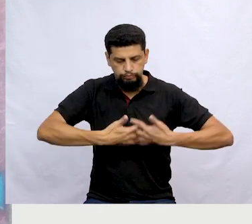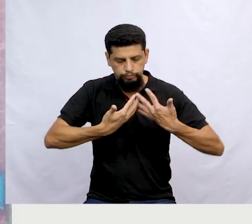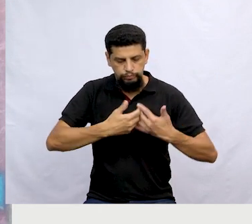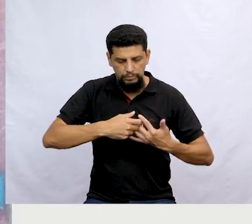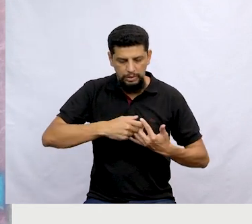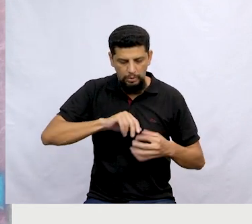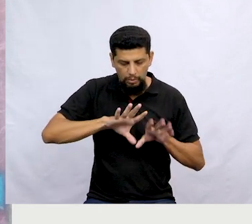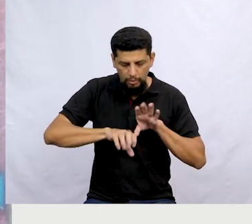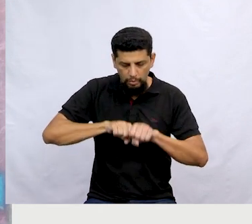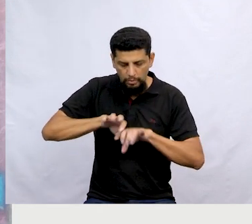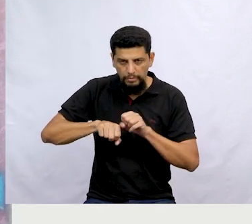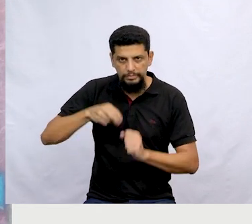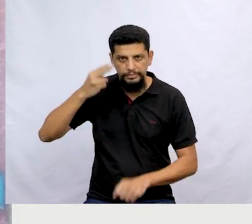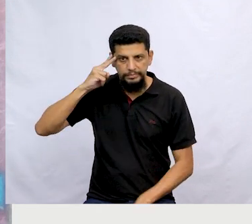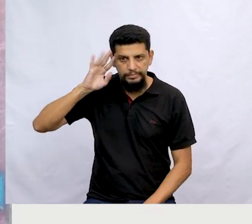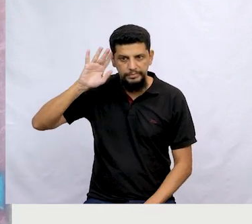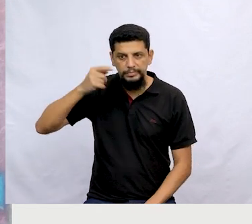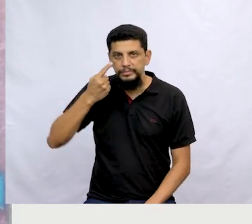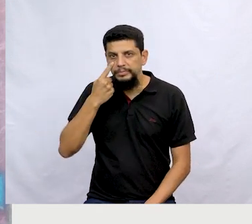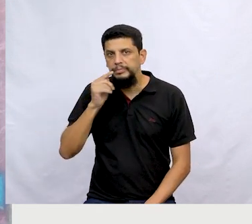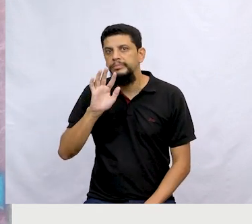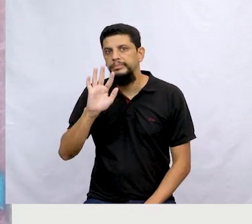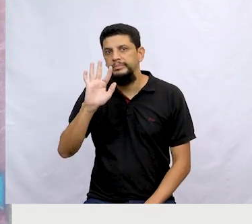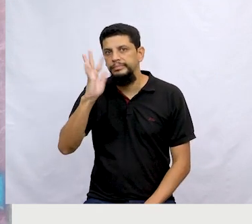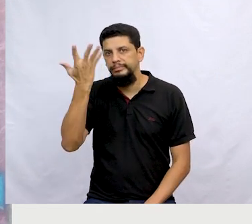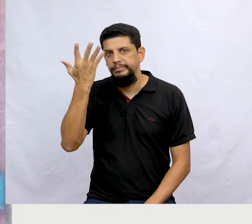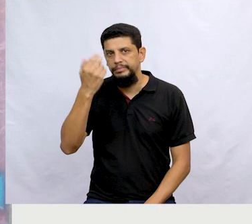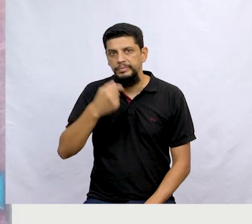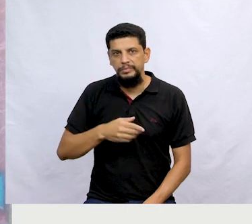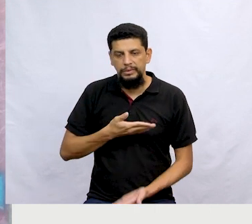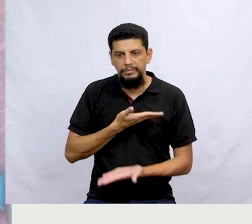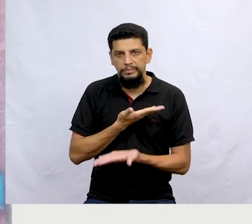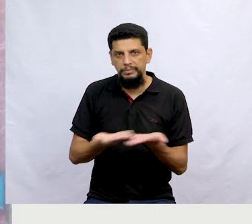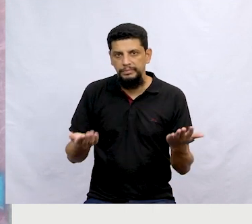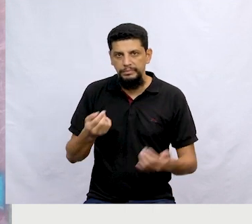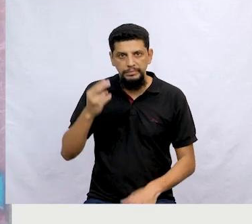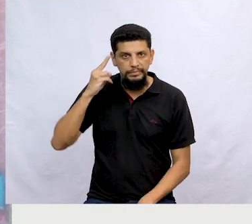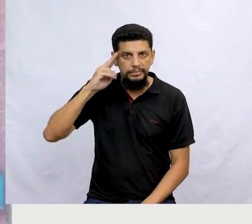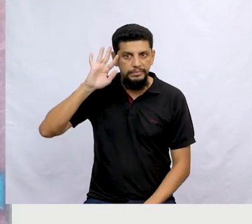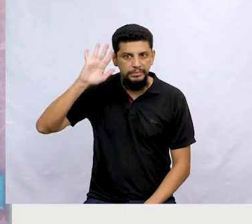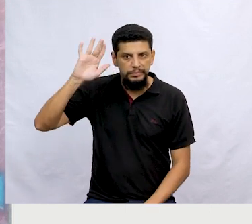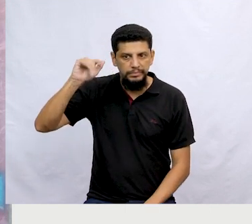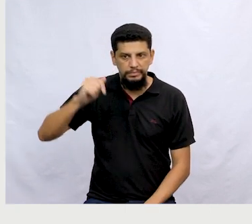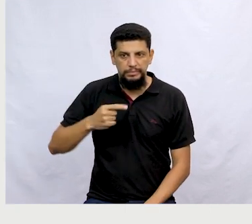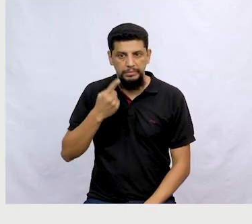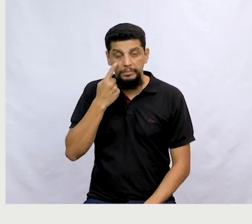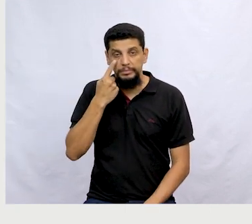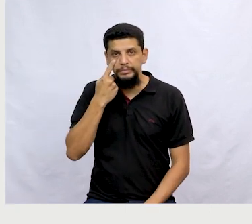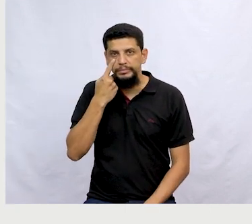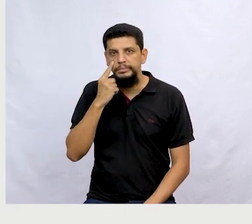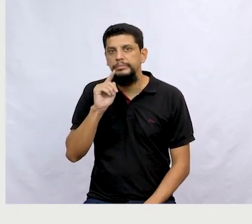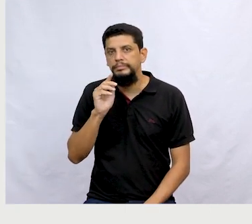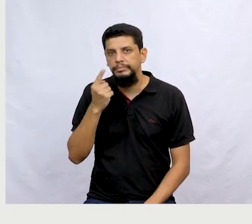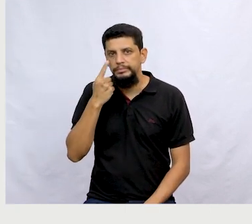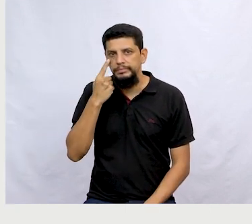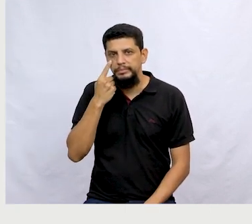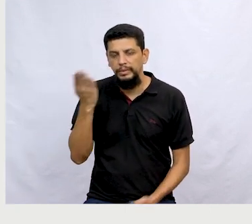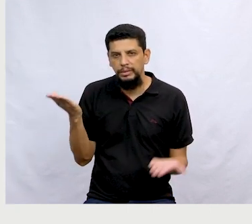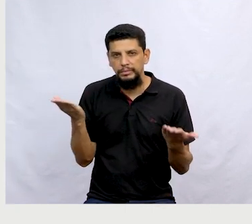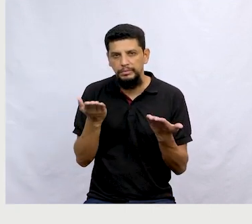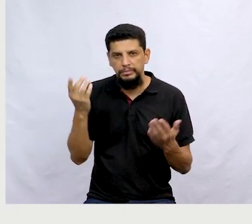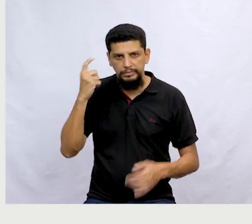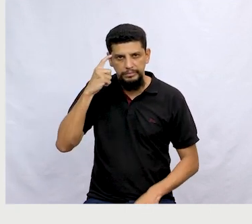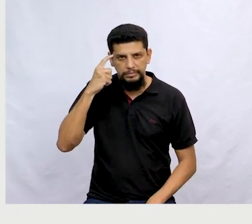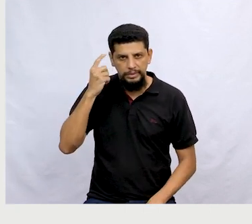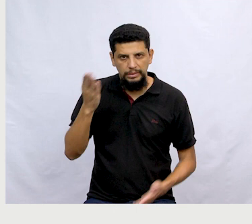de fabricar sonhos. Então, olha o que acontece quando a gente perde os nossos sonhos, quando a gente fica sem sonhos. Então, isso que a gente vai pensar